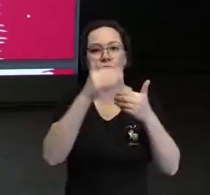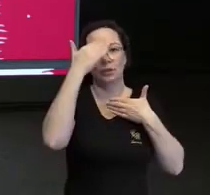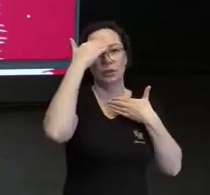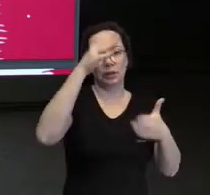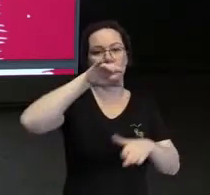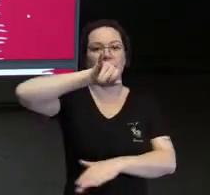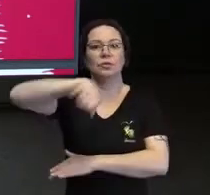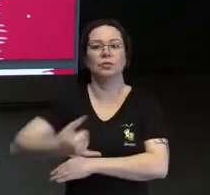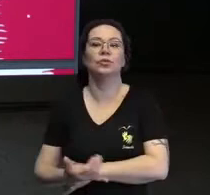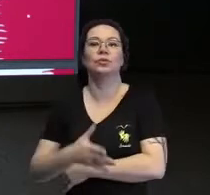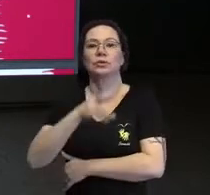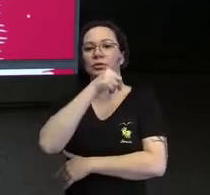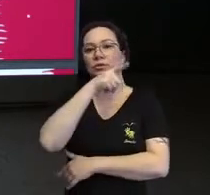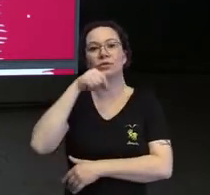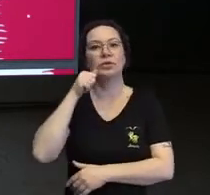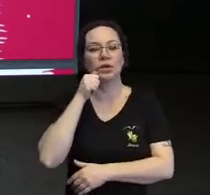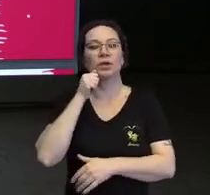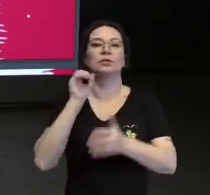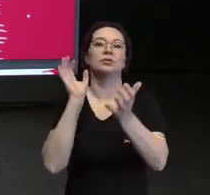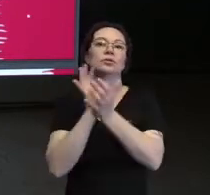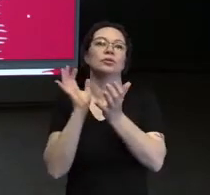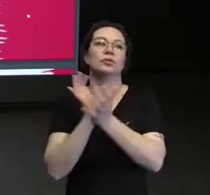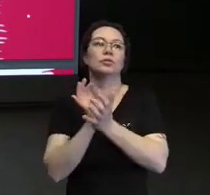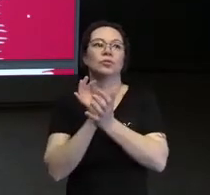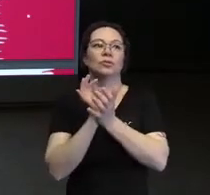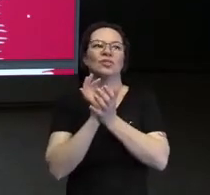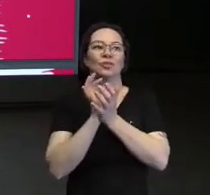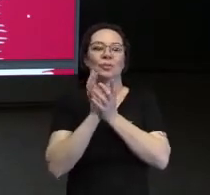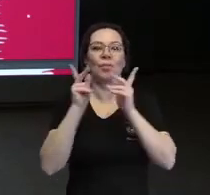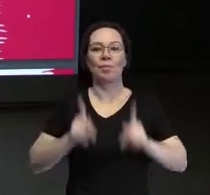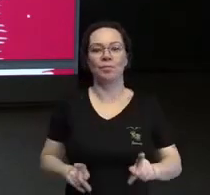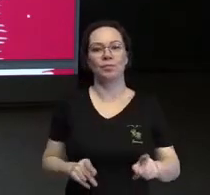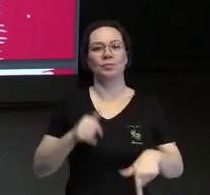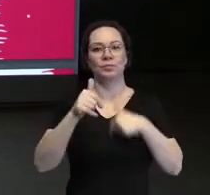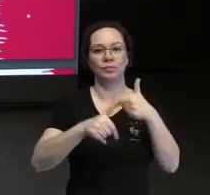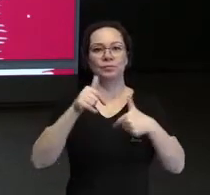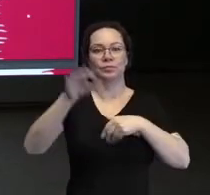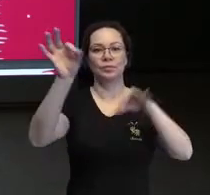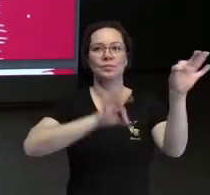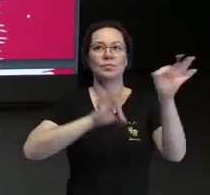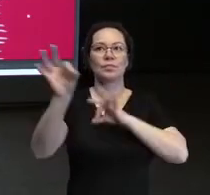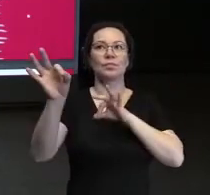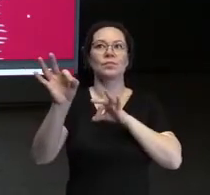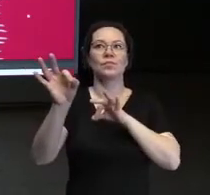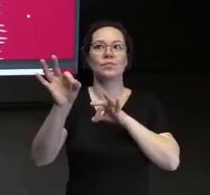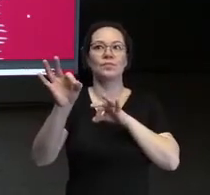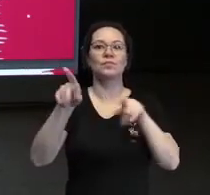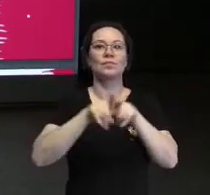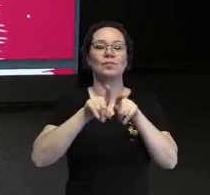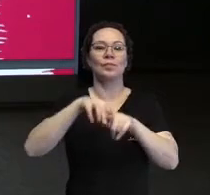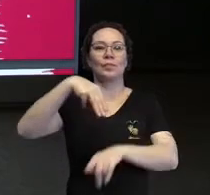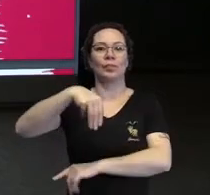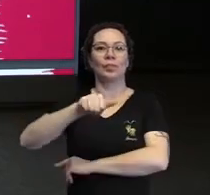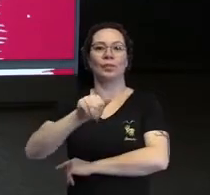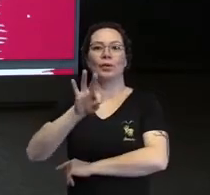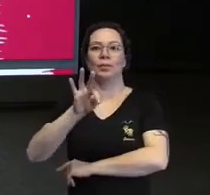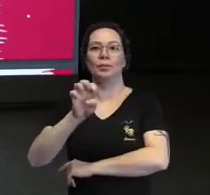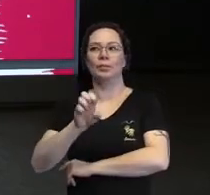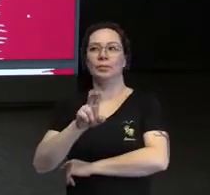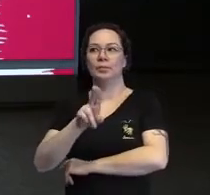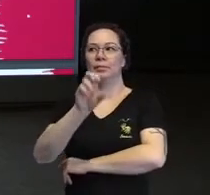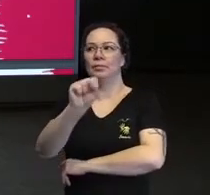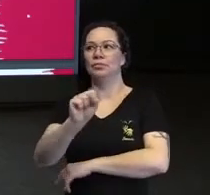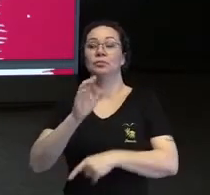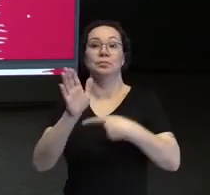oportunidade, Alex, e toda a equipe, todas as pessoas envolvidas nesse projeto, ao Matheus, que me ajudou bastante,